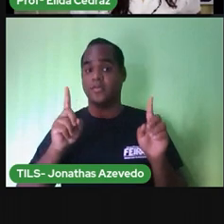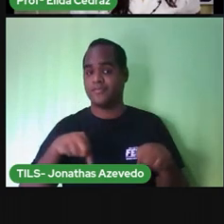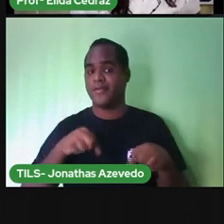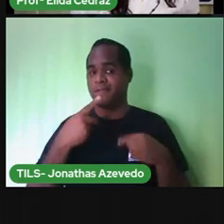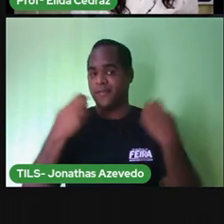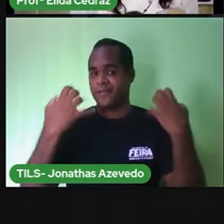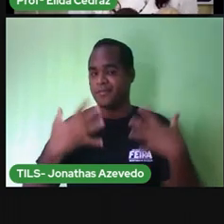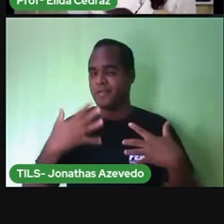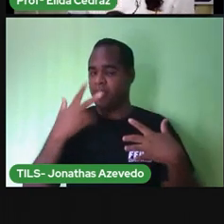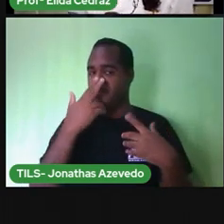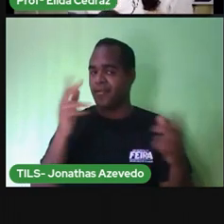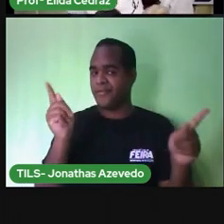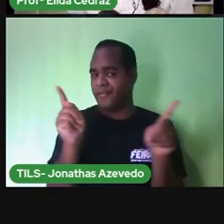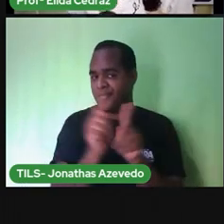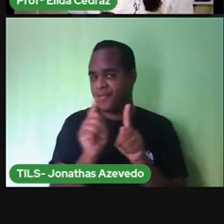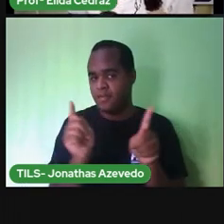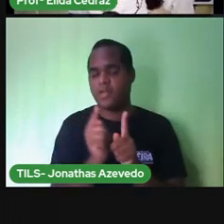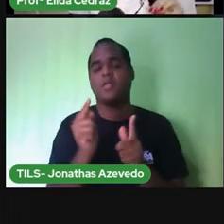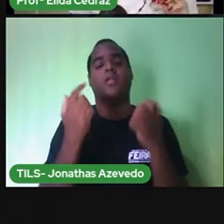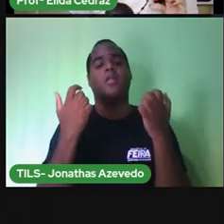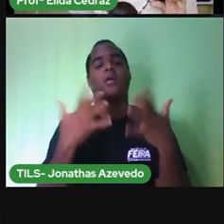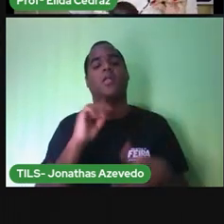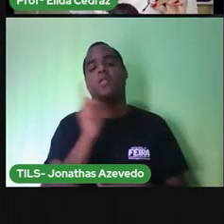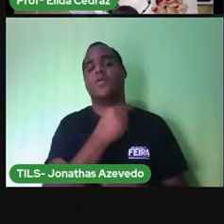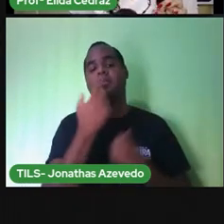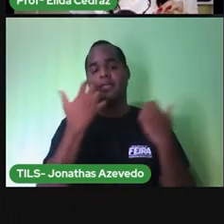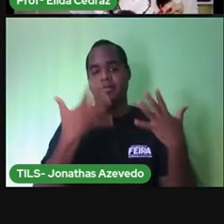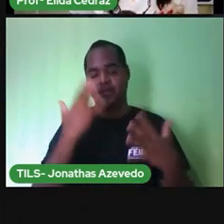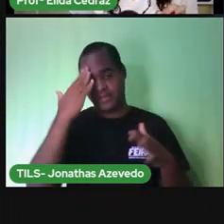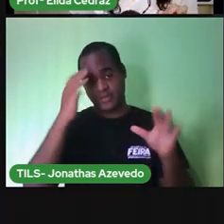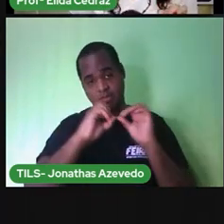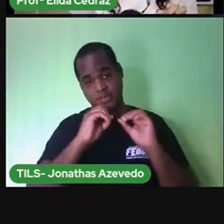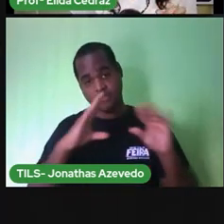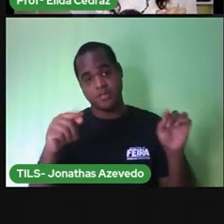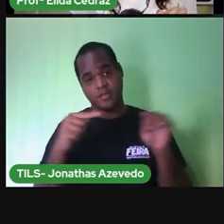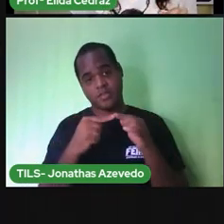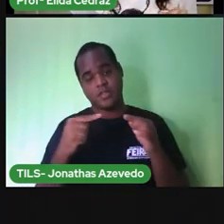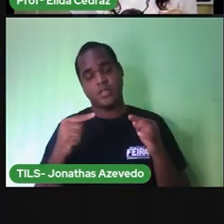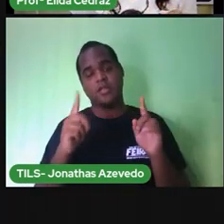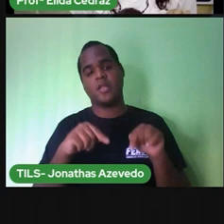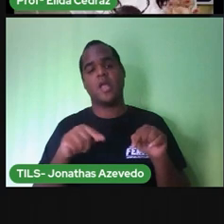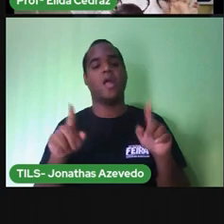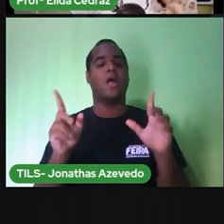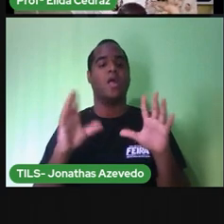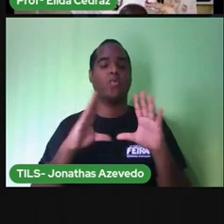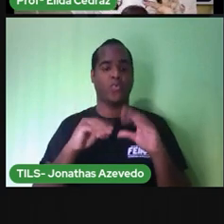mais curto e ele nos dá o dia e a noite.